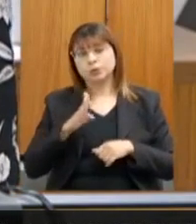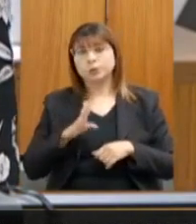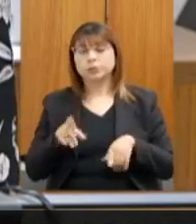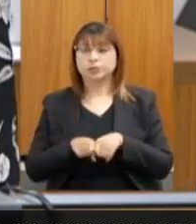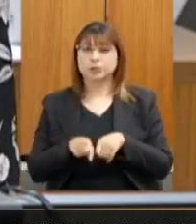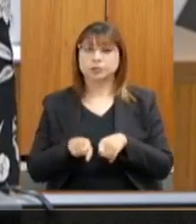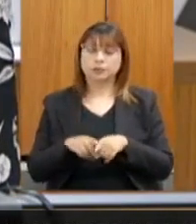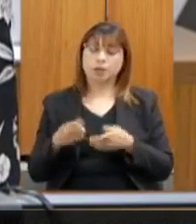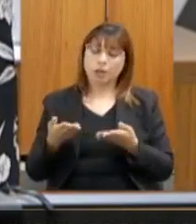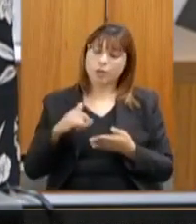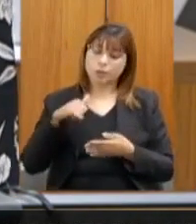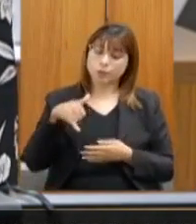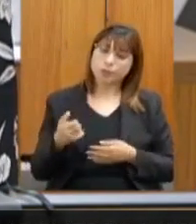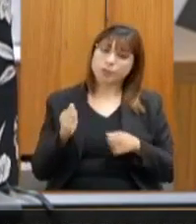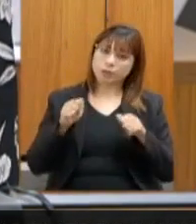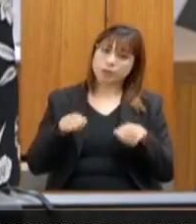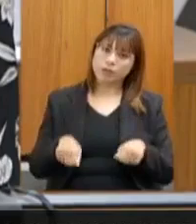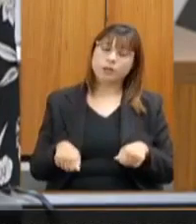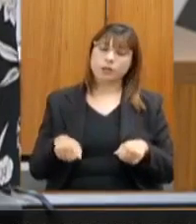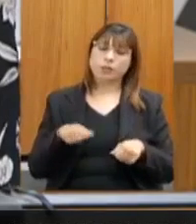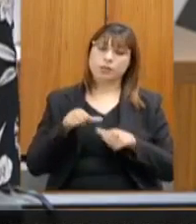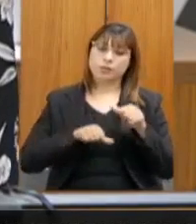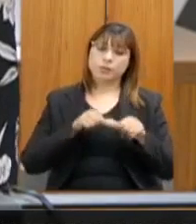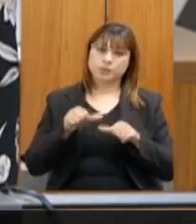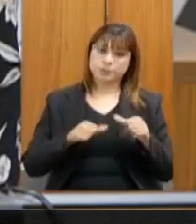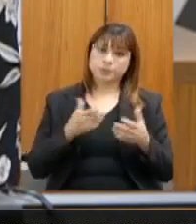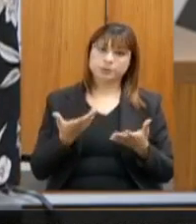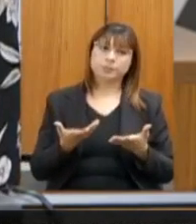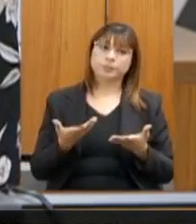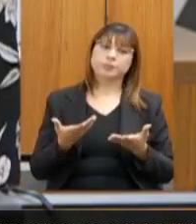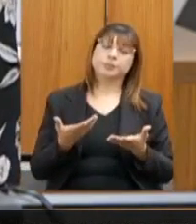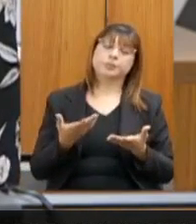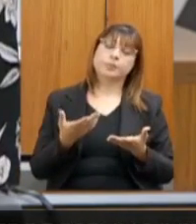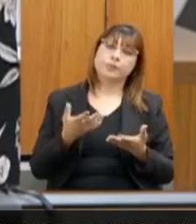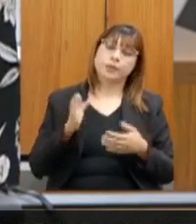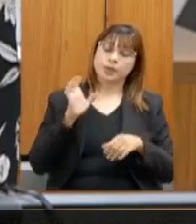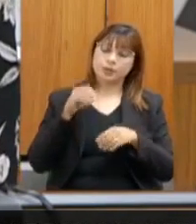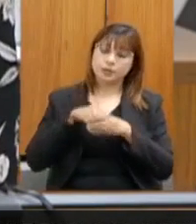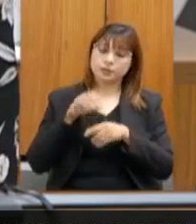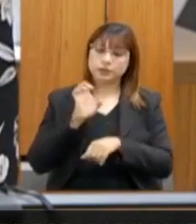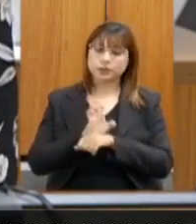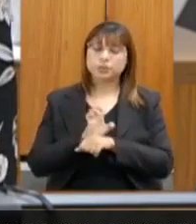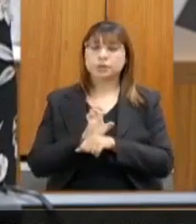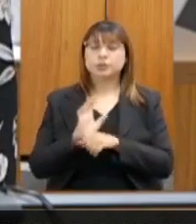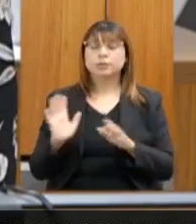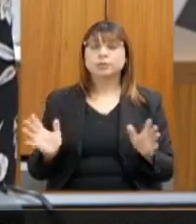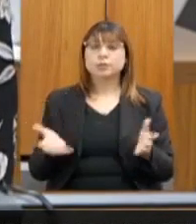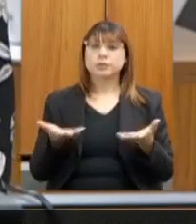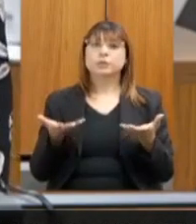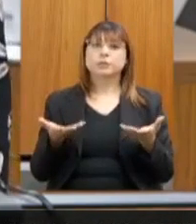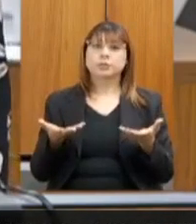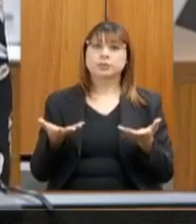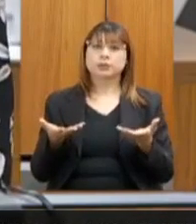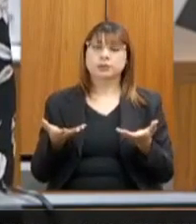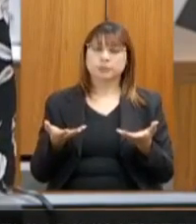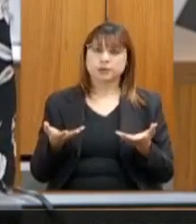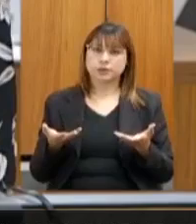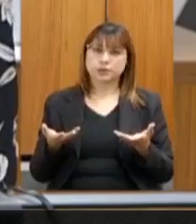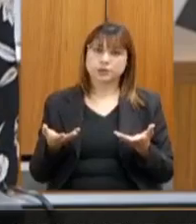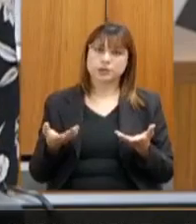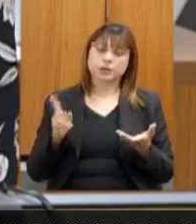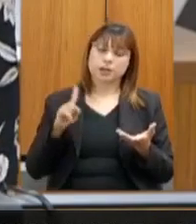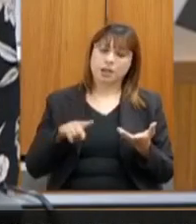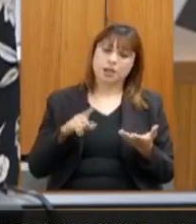nós temos oportunidade de mudar a realidade do saneamento no nosso estado, promovendo a atração de